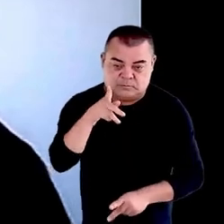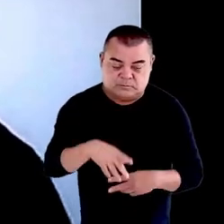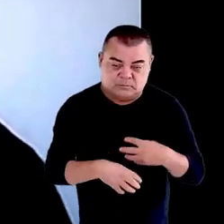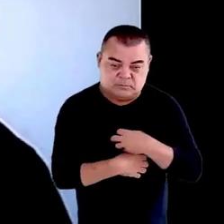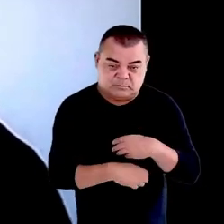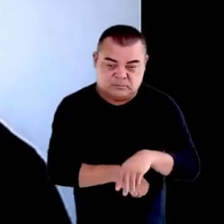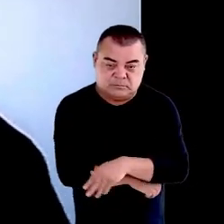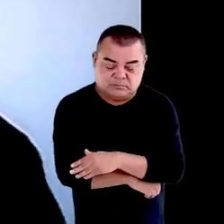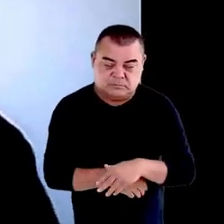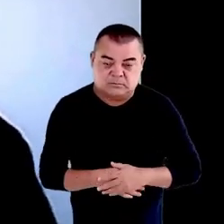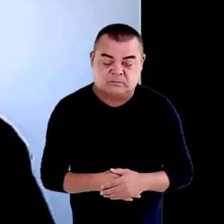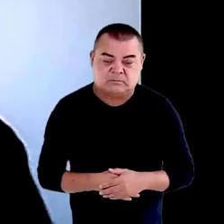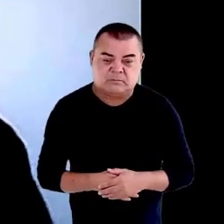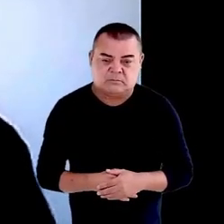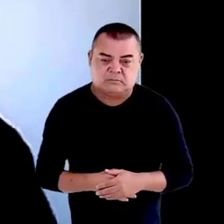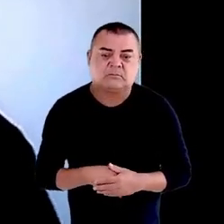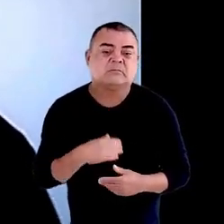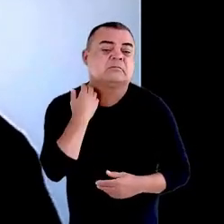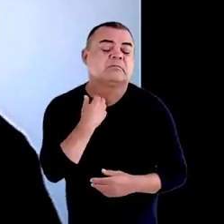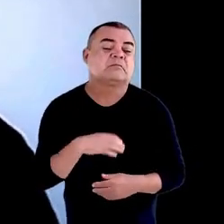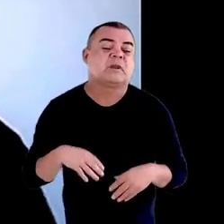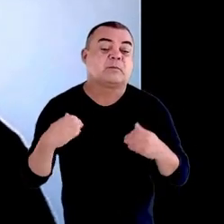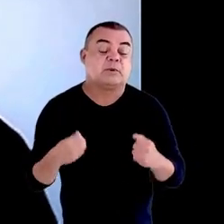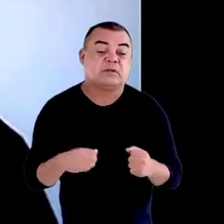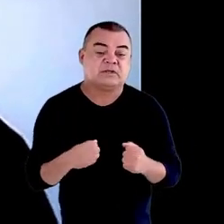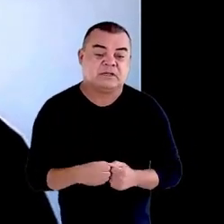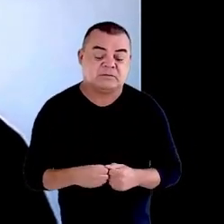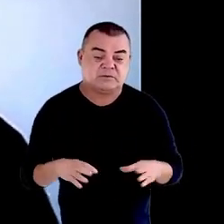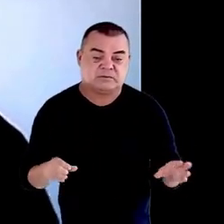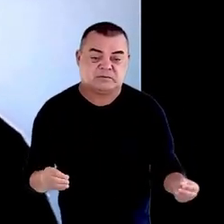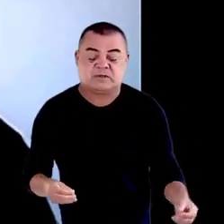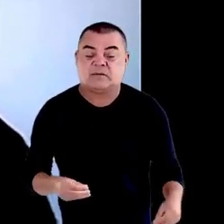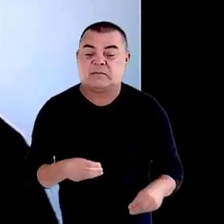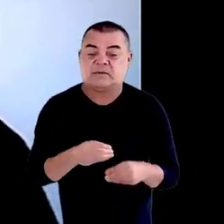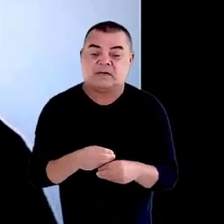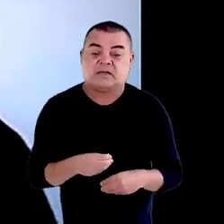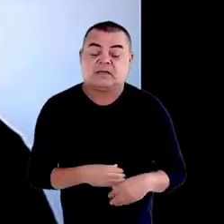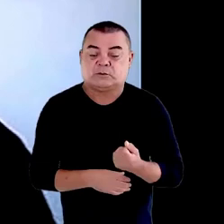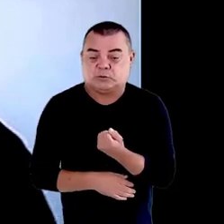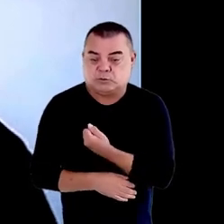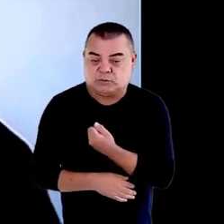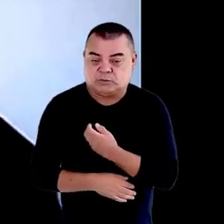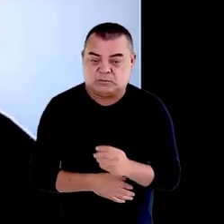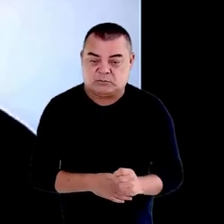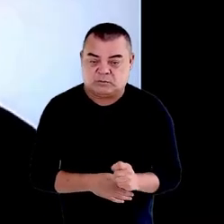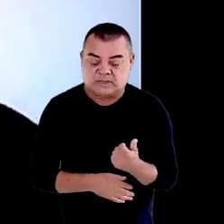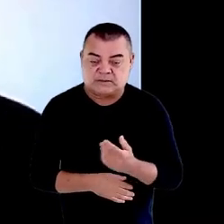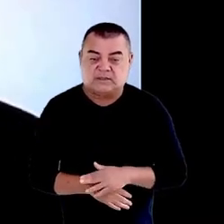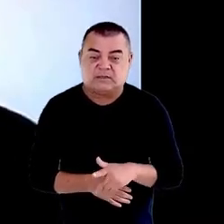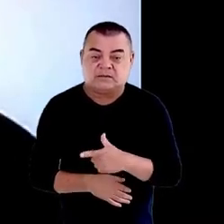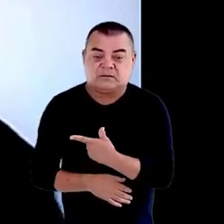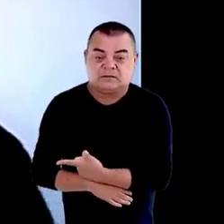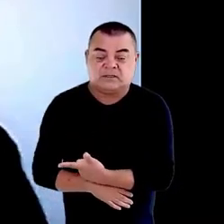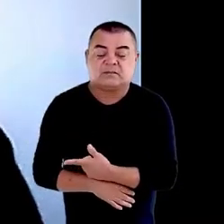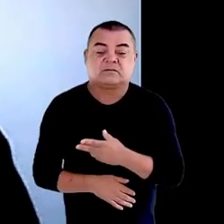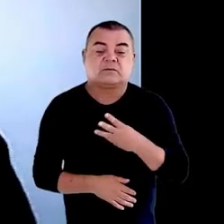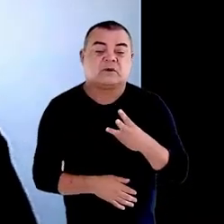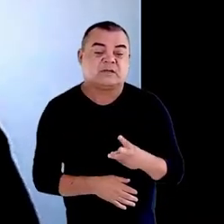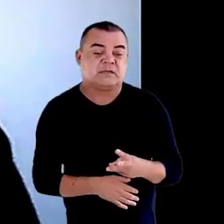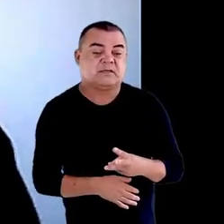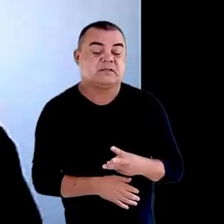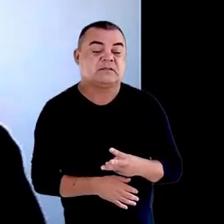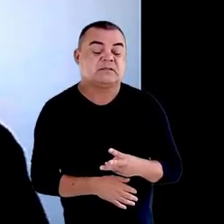rua da UFMG, podemos acrescer a esse número de quase 214 mil